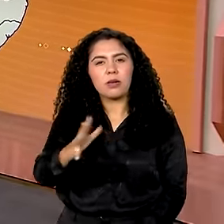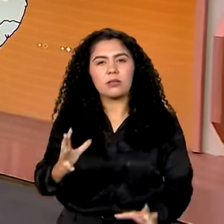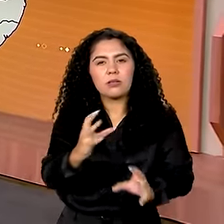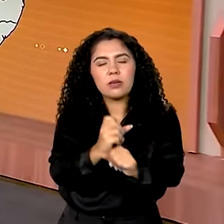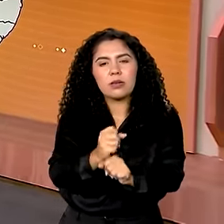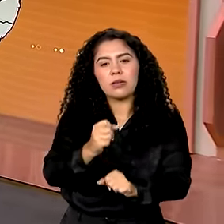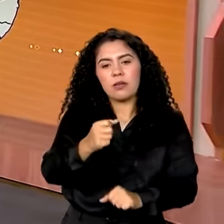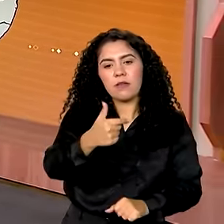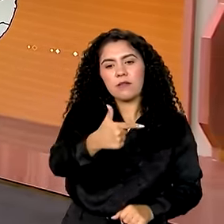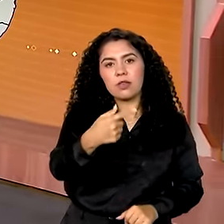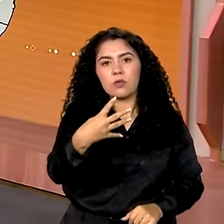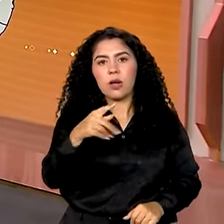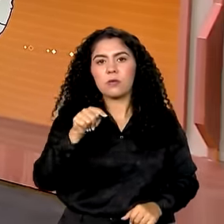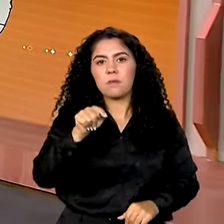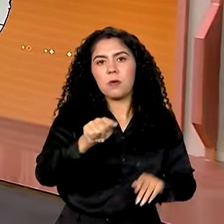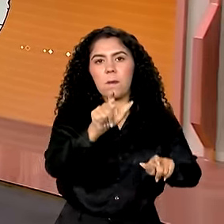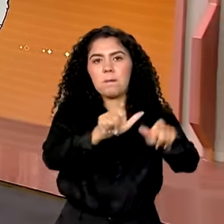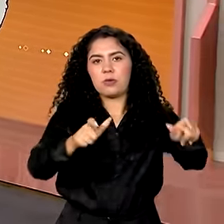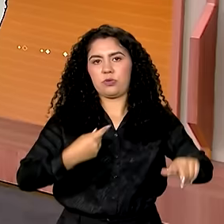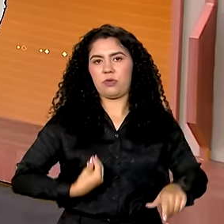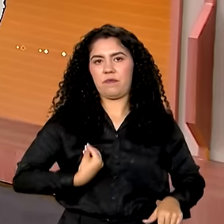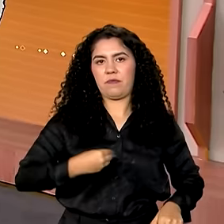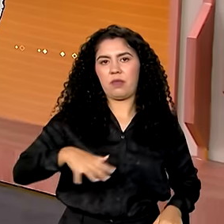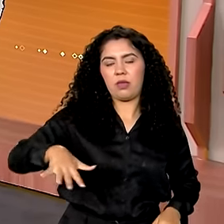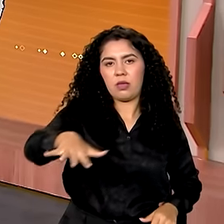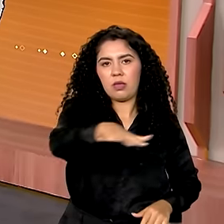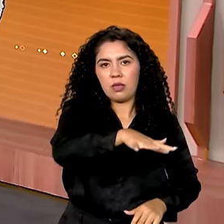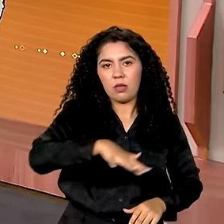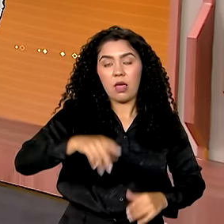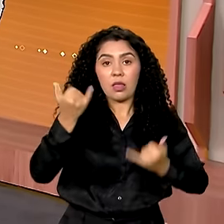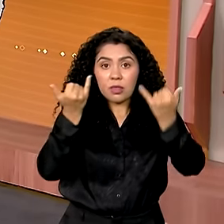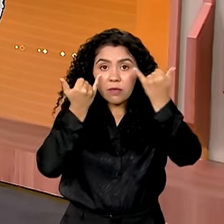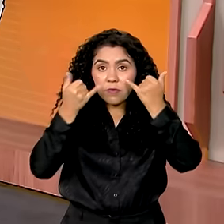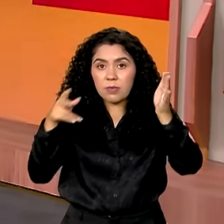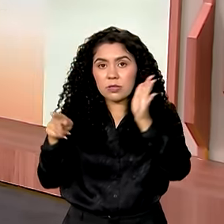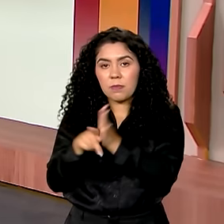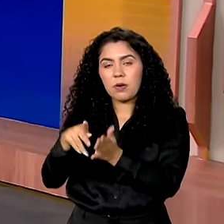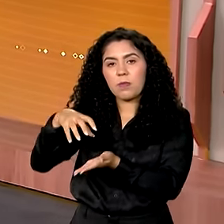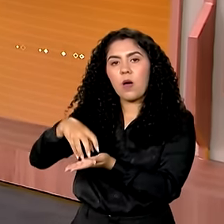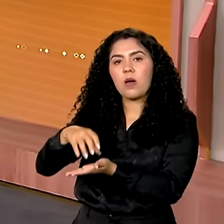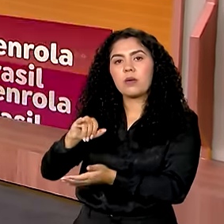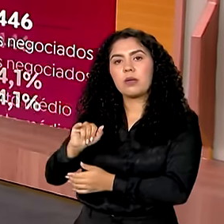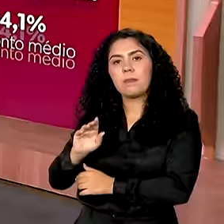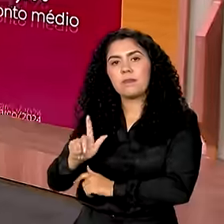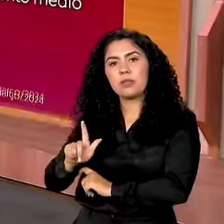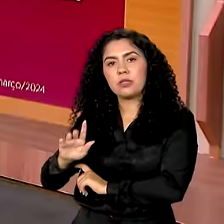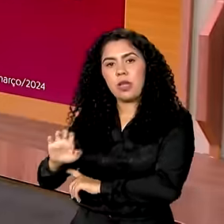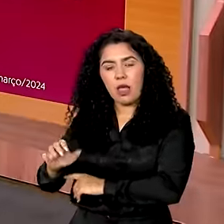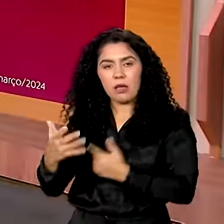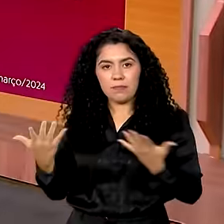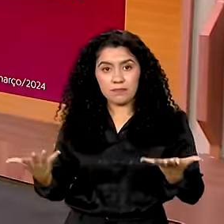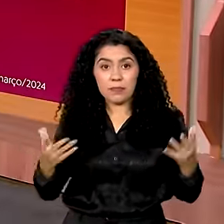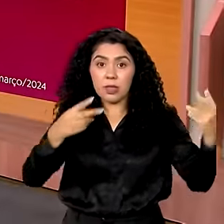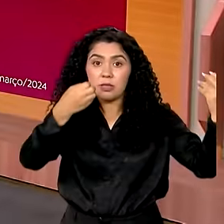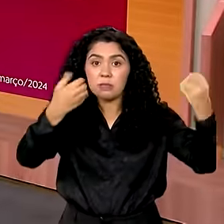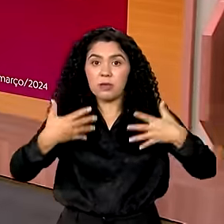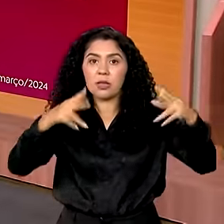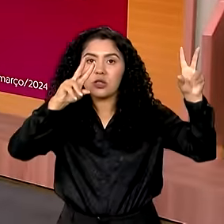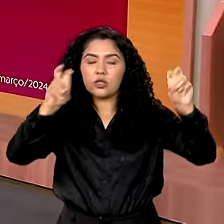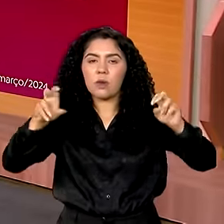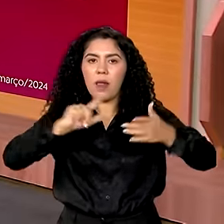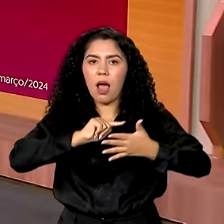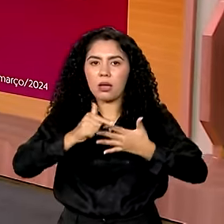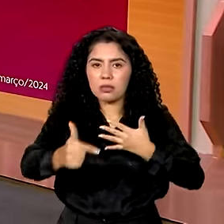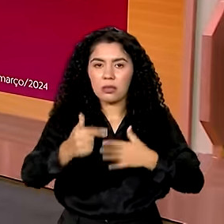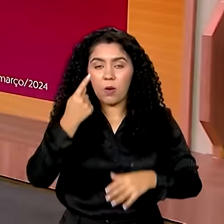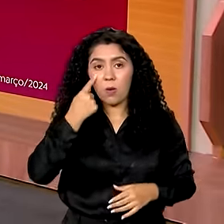24 mil habitantes, de acordo com o último censo do IBGE. Vamos para as ações do governo federal? A cidade tem aí 6 mil